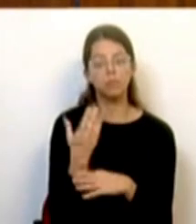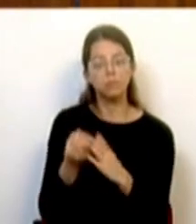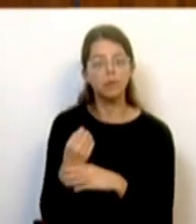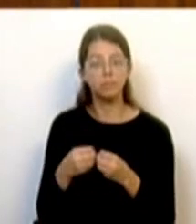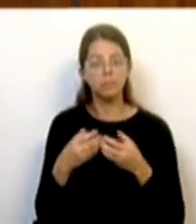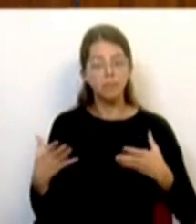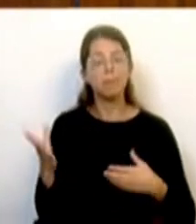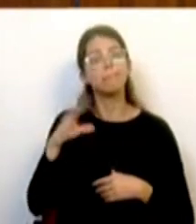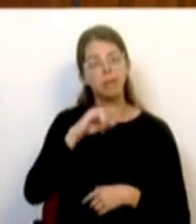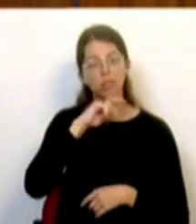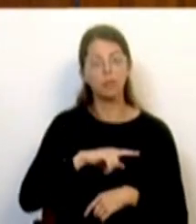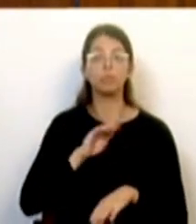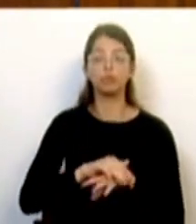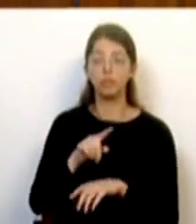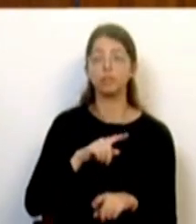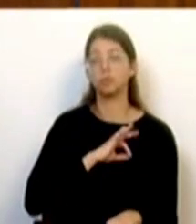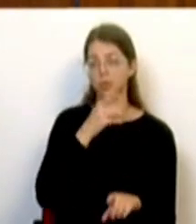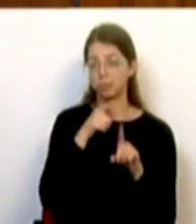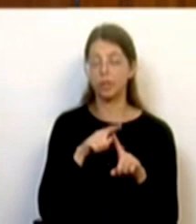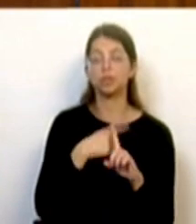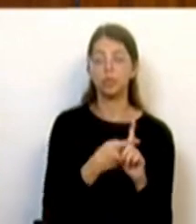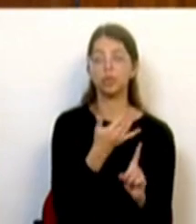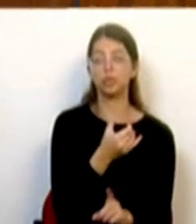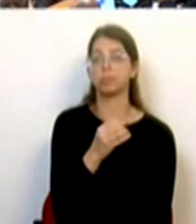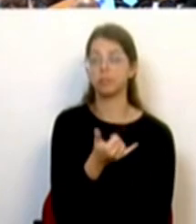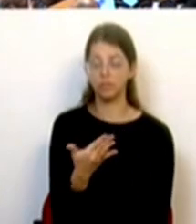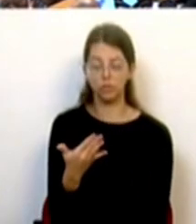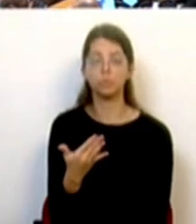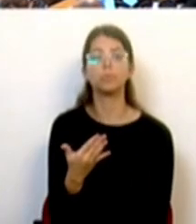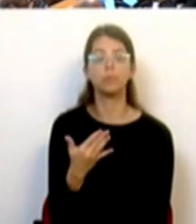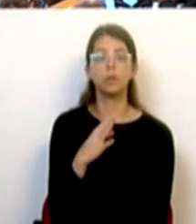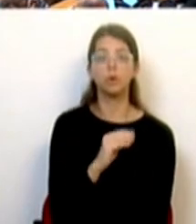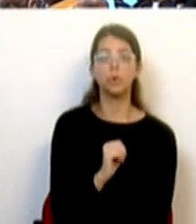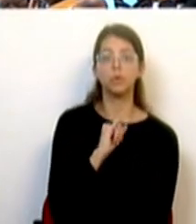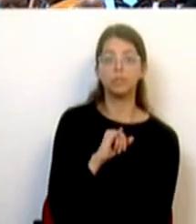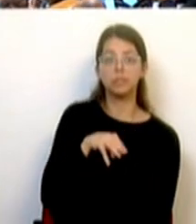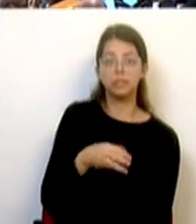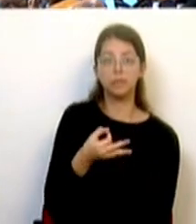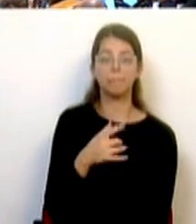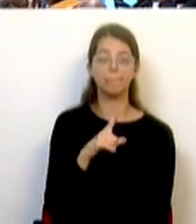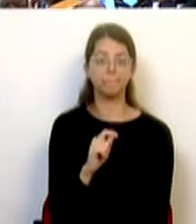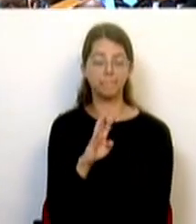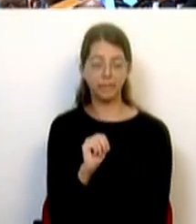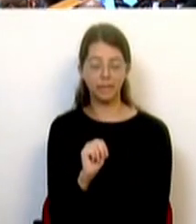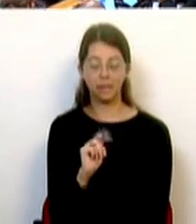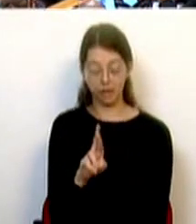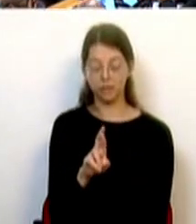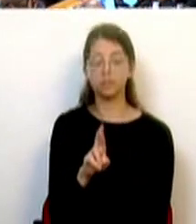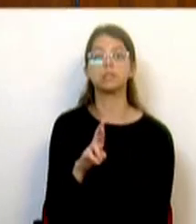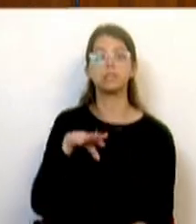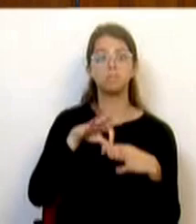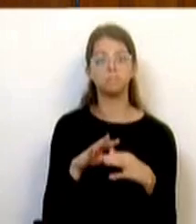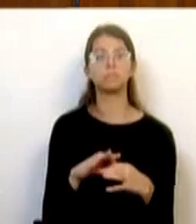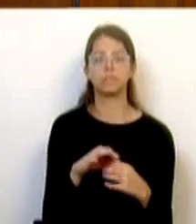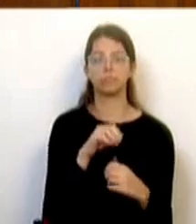por isso que em 2021, Sras. e Srs. Deputados, iniciámos o simplex do licenciamento e que desde o